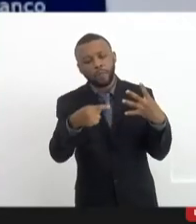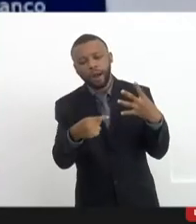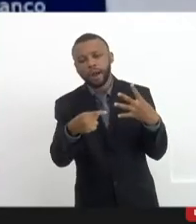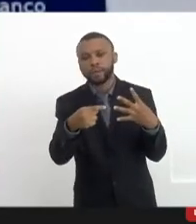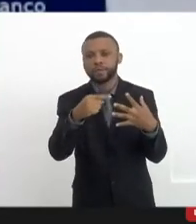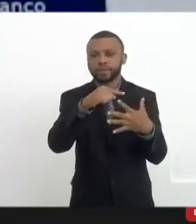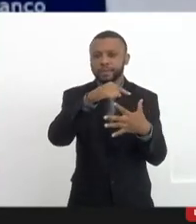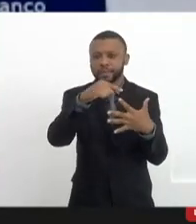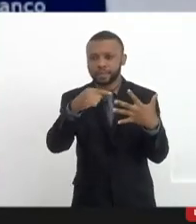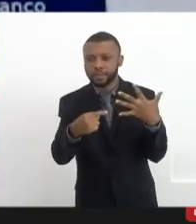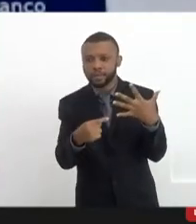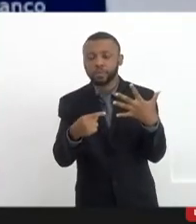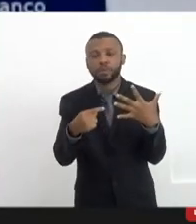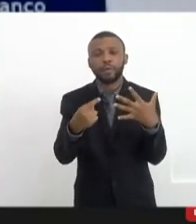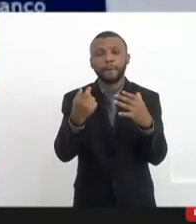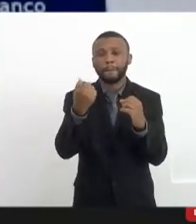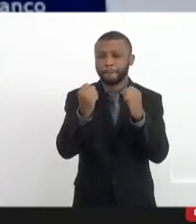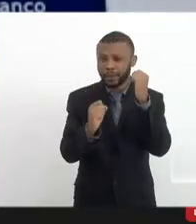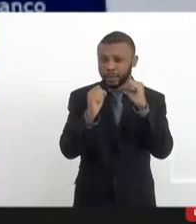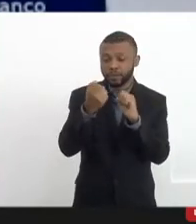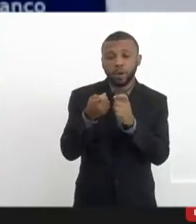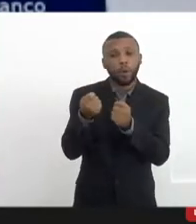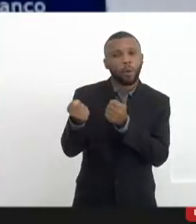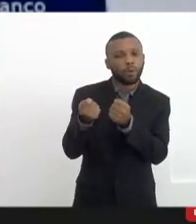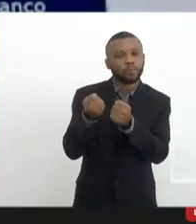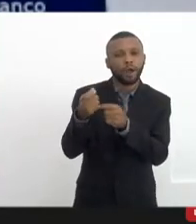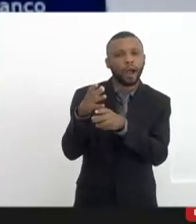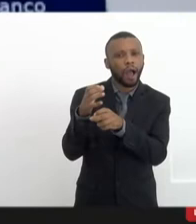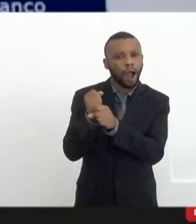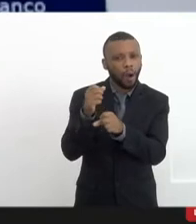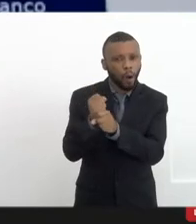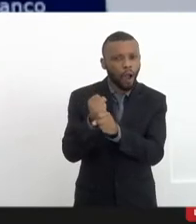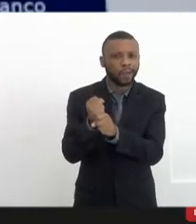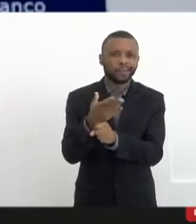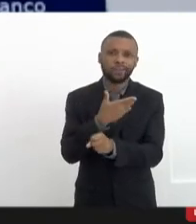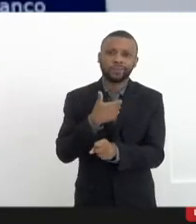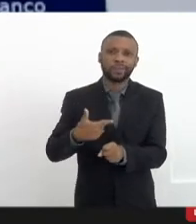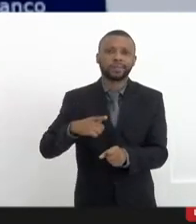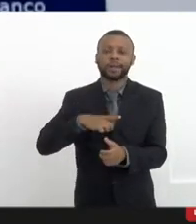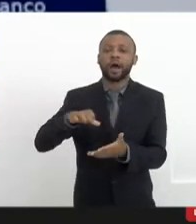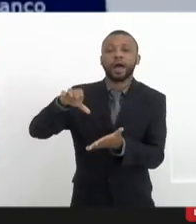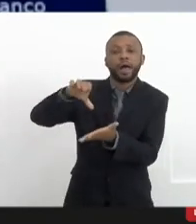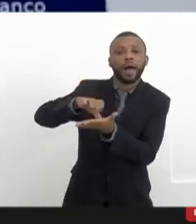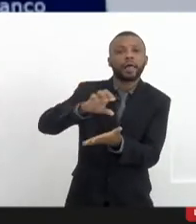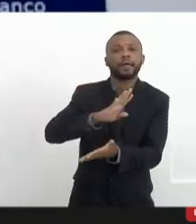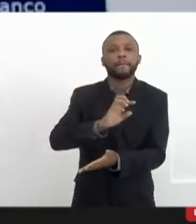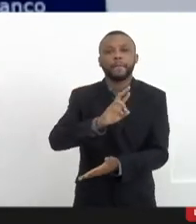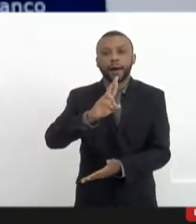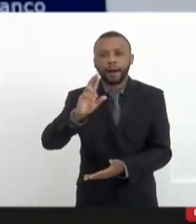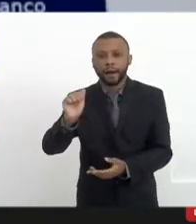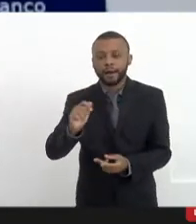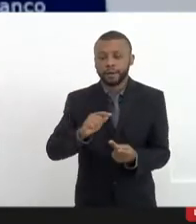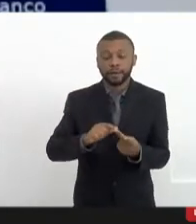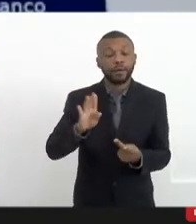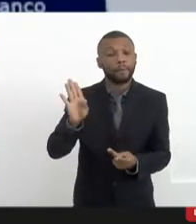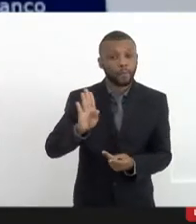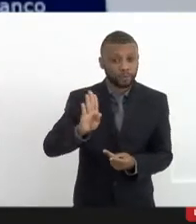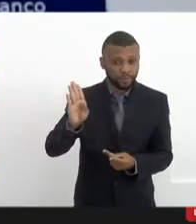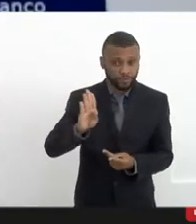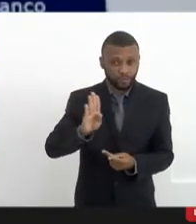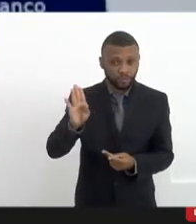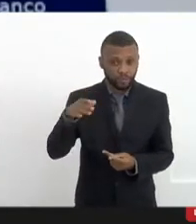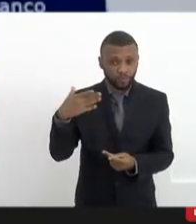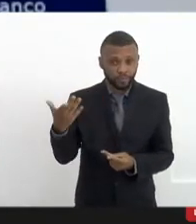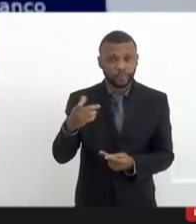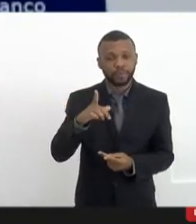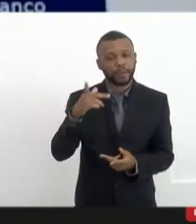agentes que hoje controlam as contas do governo estão localizadas na Barra da Chijuca e em Botafogo, para você